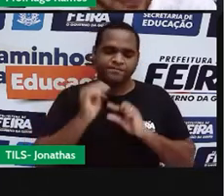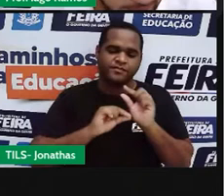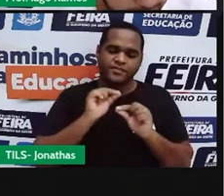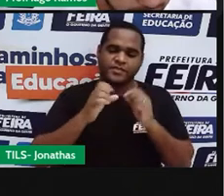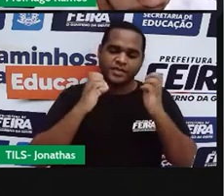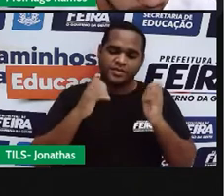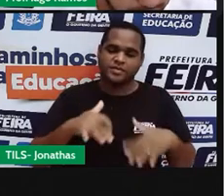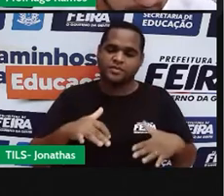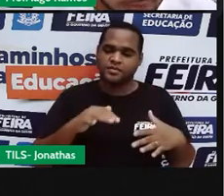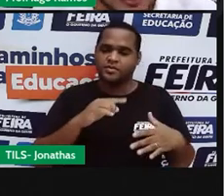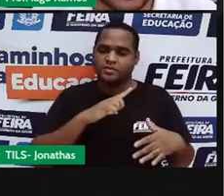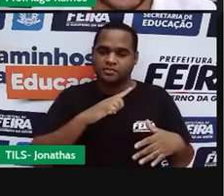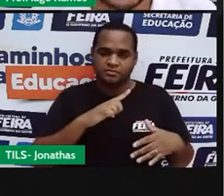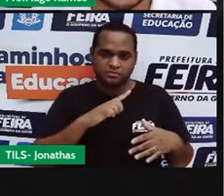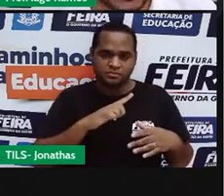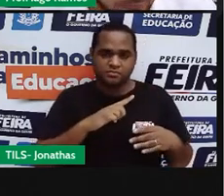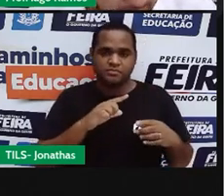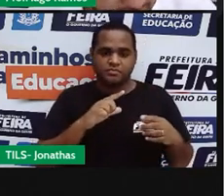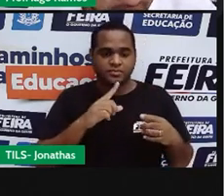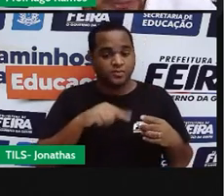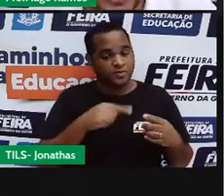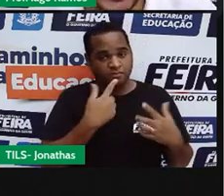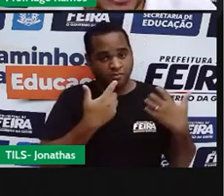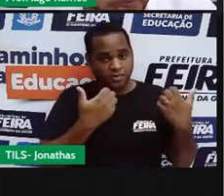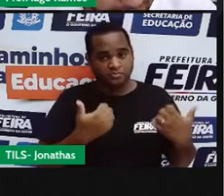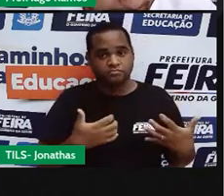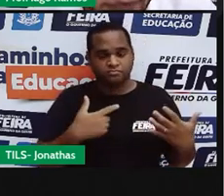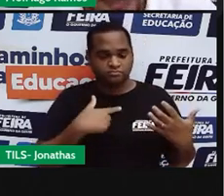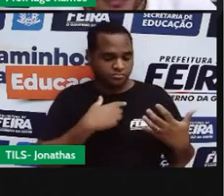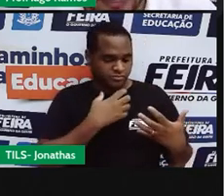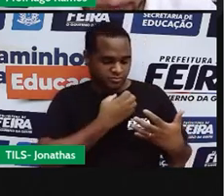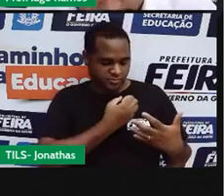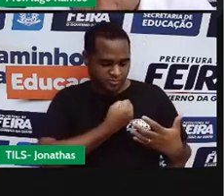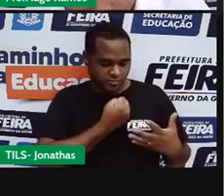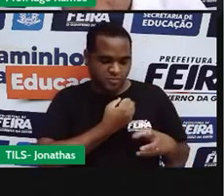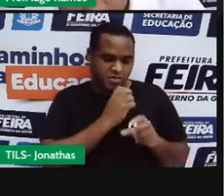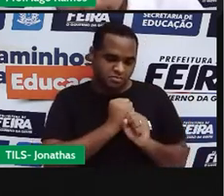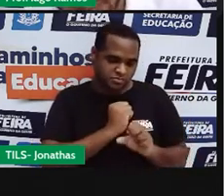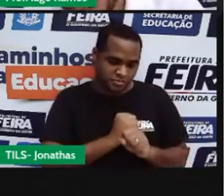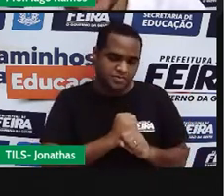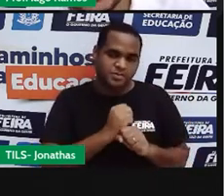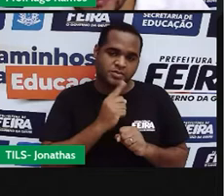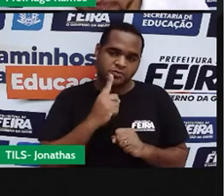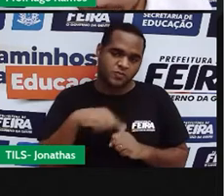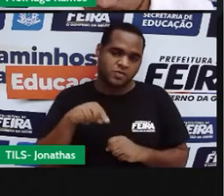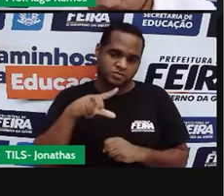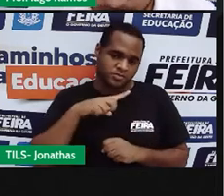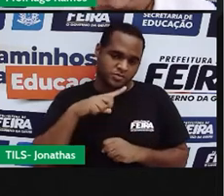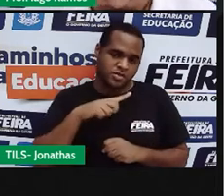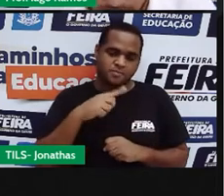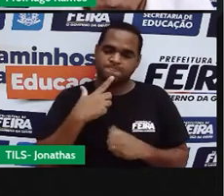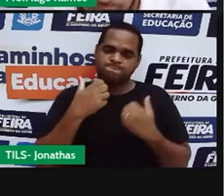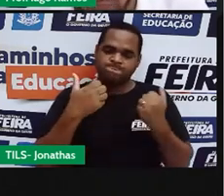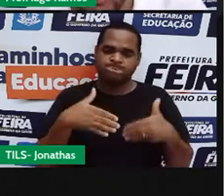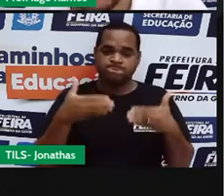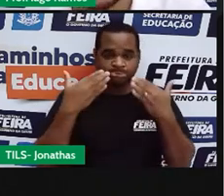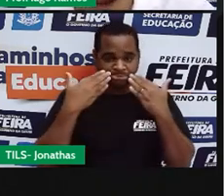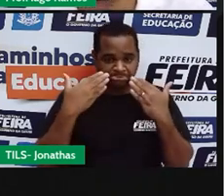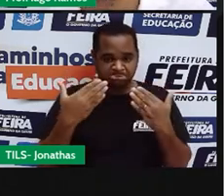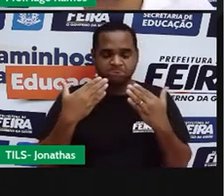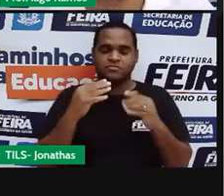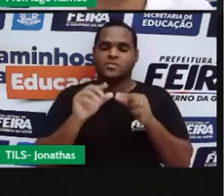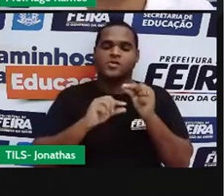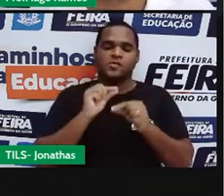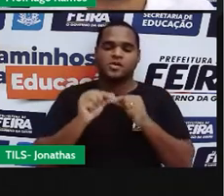E quando a gente fala de uma quantia que a gente tem, a gente representa esse número como um